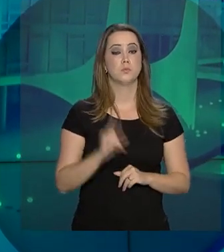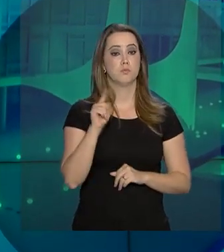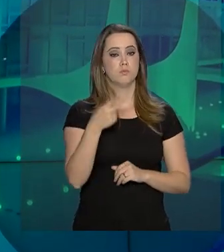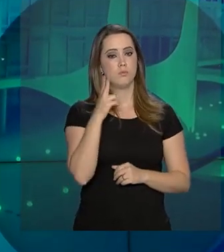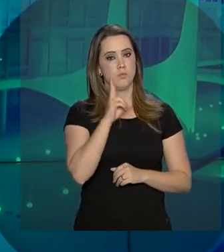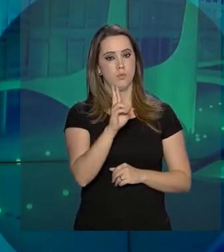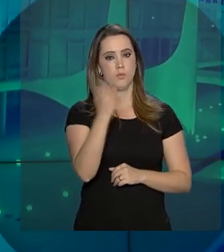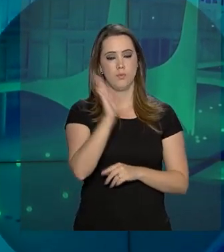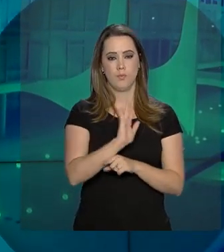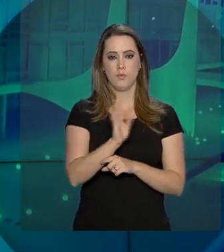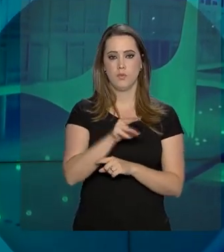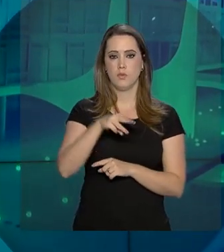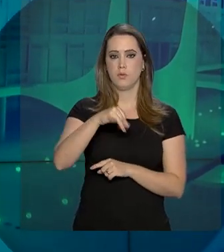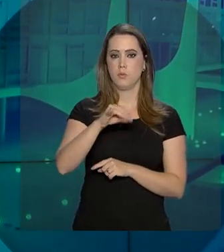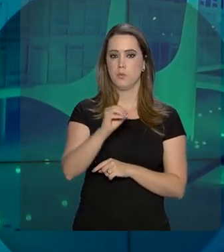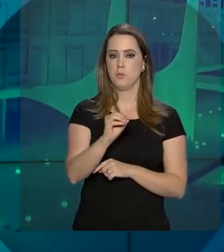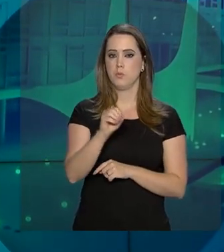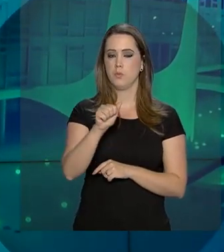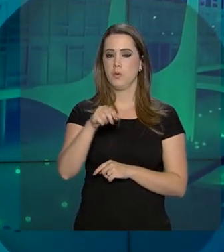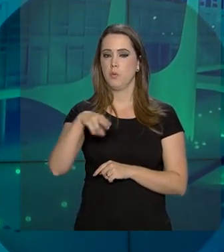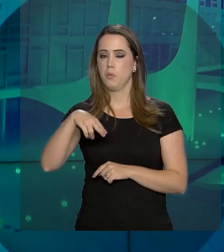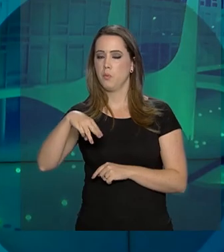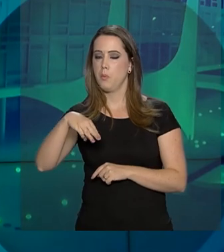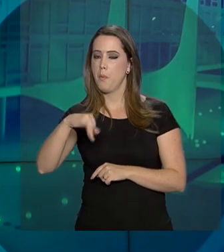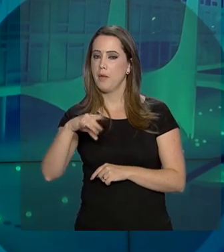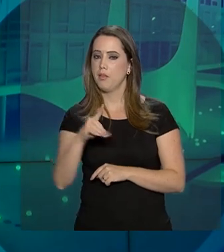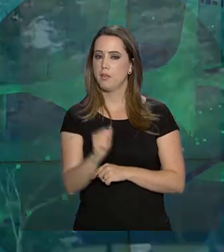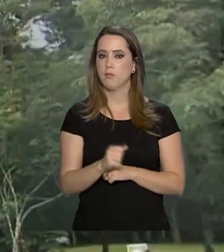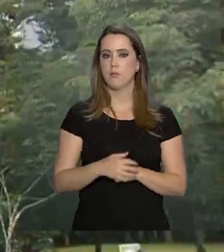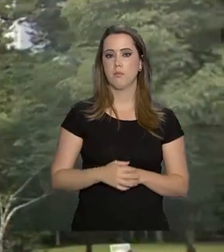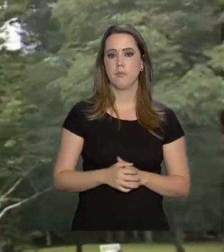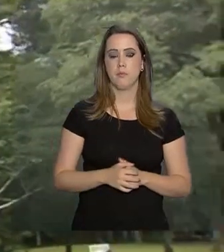É o que você vai ver na reportagem de Maurício de Almeida.